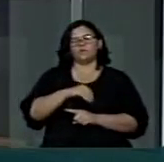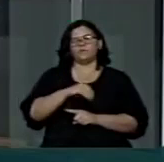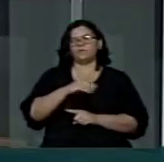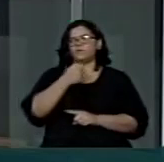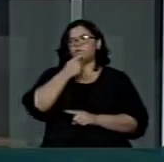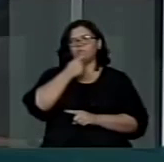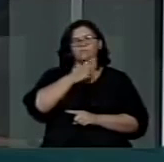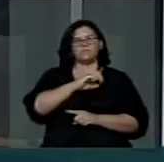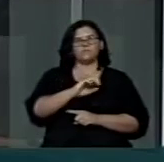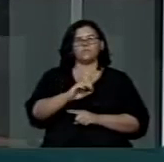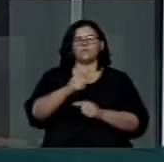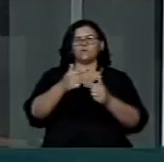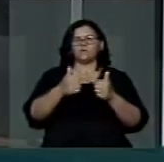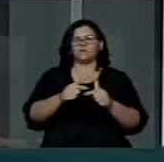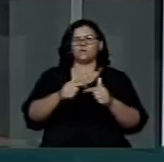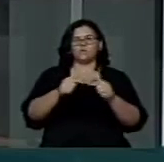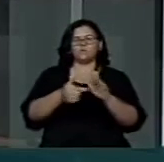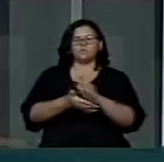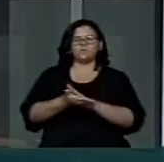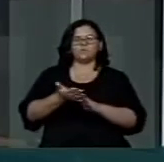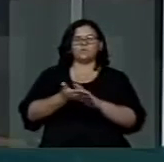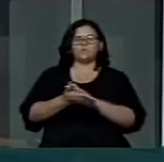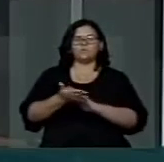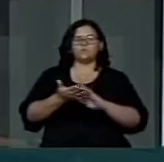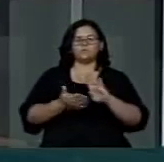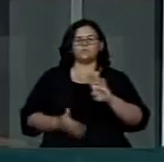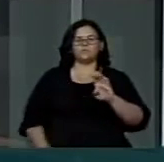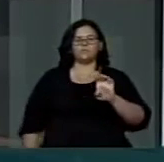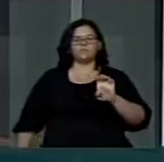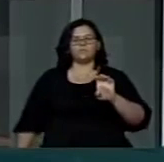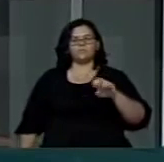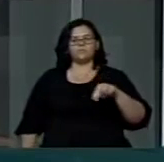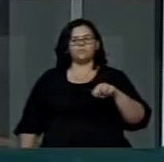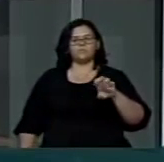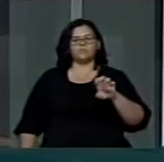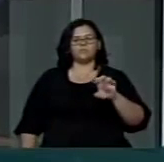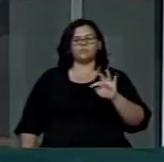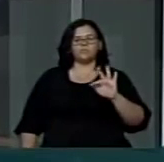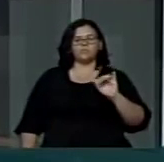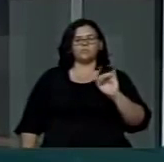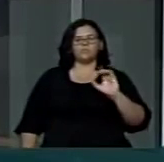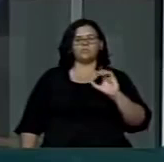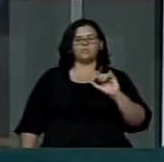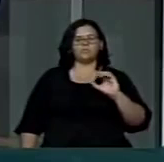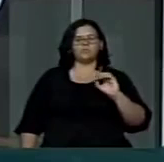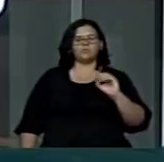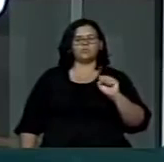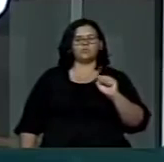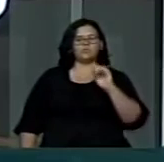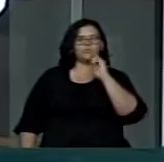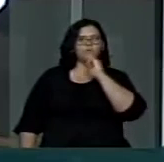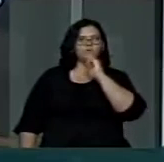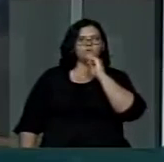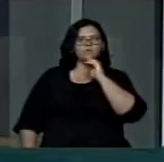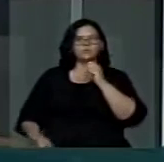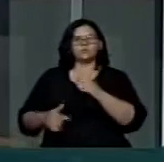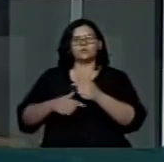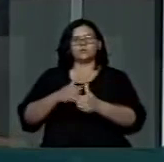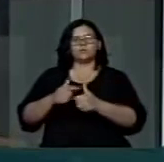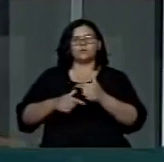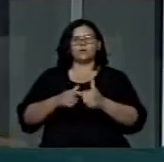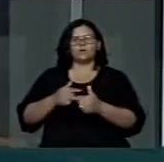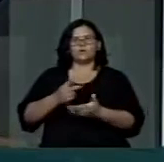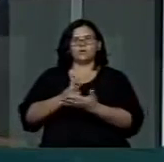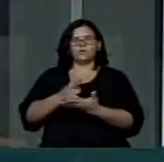contemplados por diversos benefícios, inclusive em condição de uma carga horária de trabalho fixa